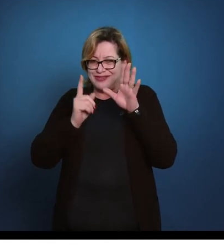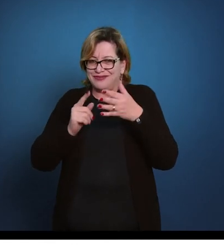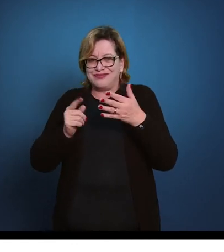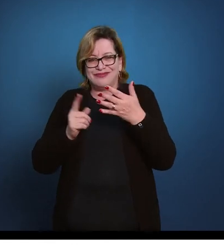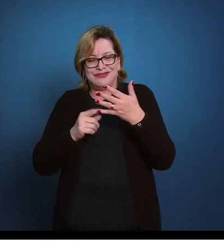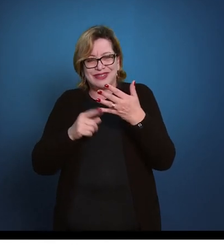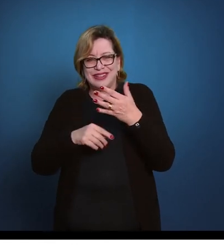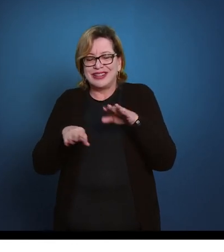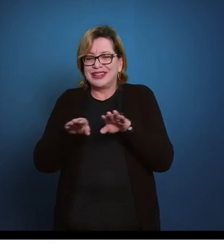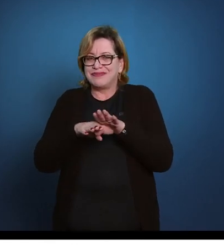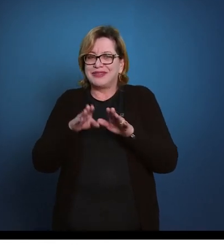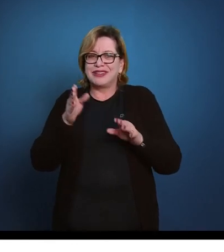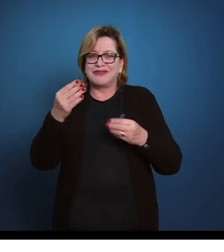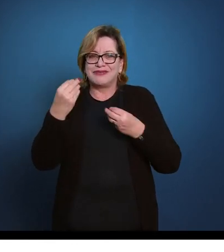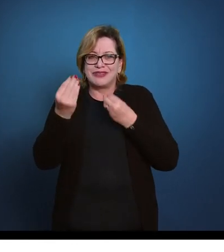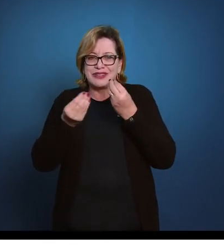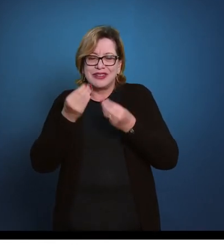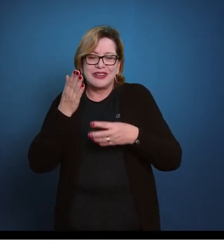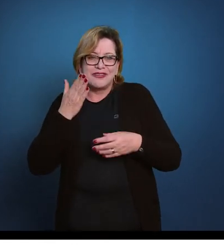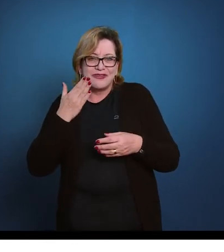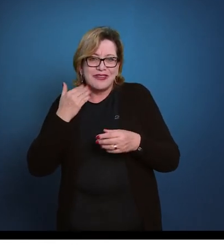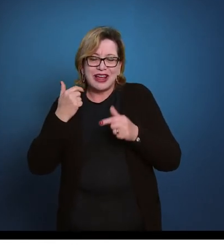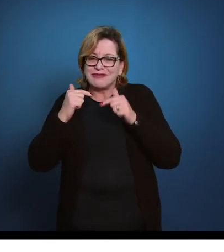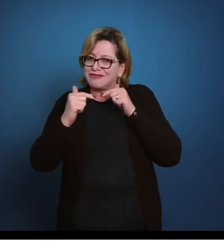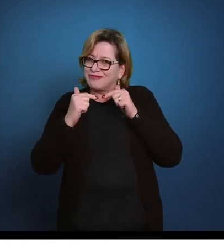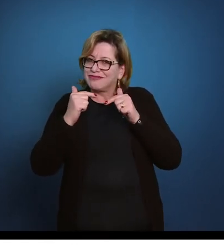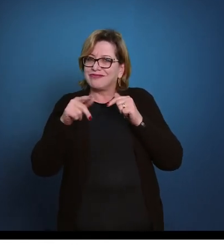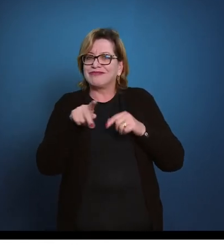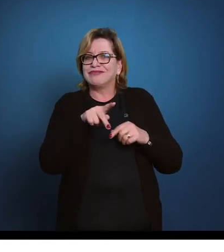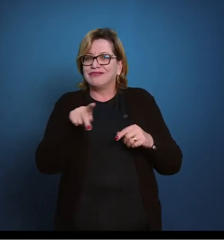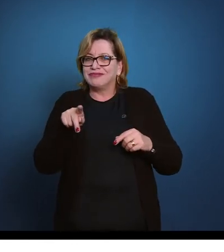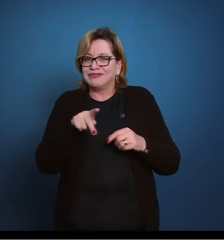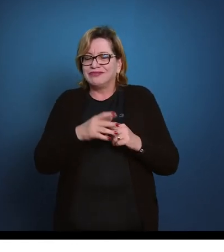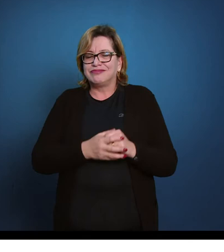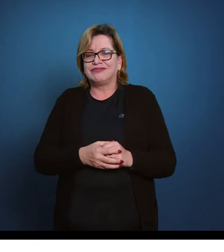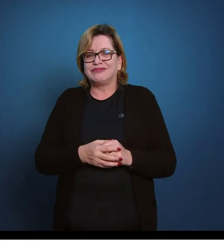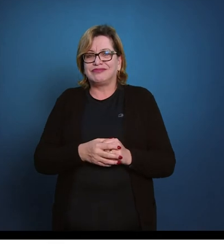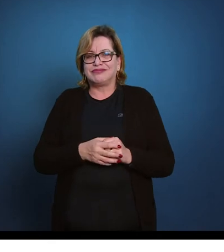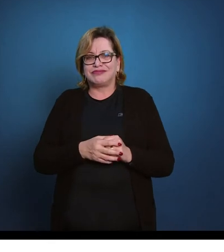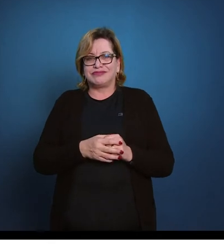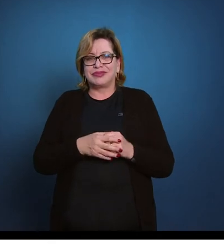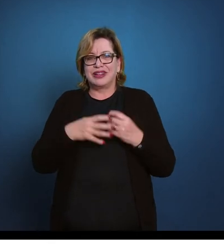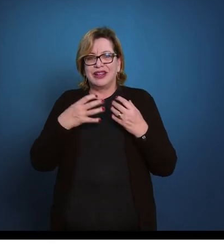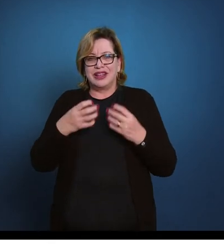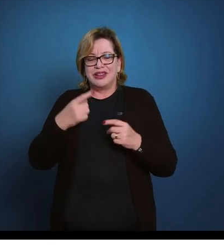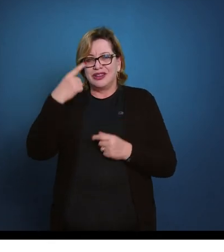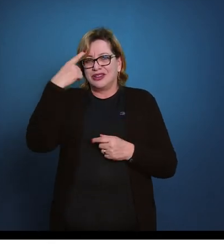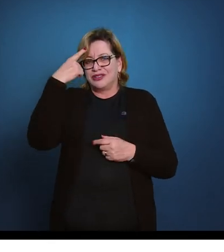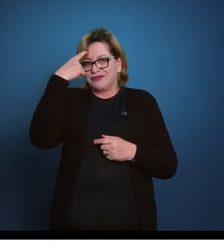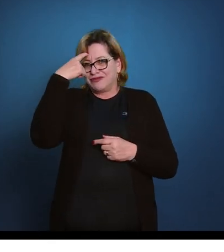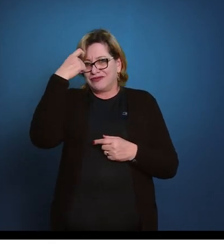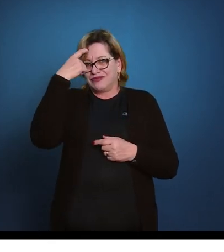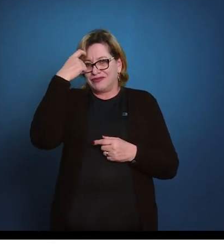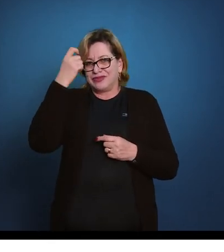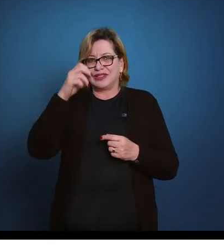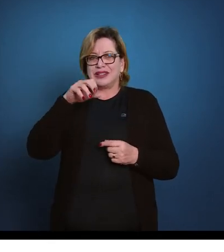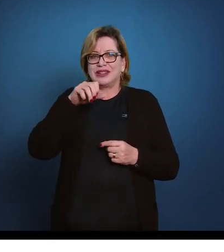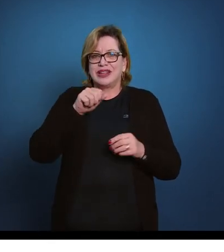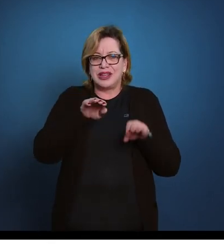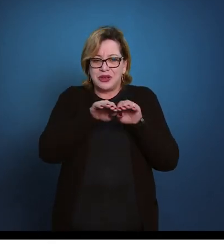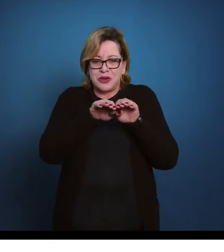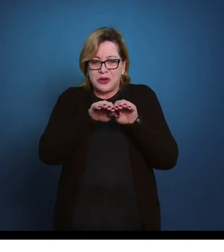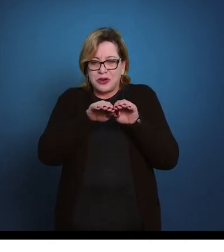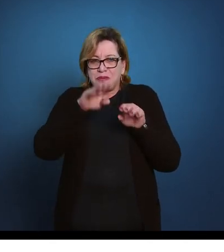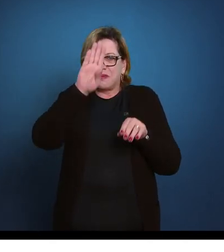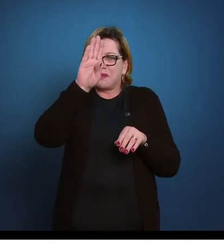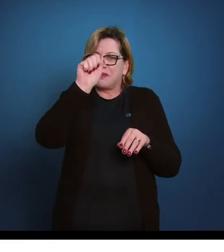e facilitar mesmo o nosso trabalho enquanto professores, eu criei aqui um aparato, um banco,